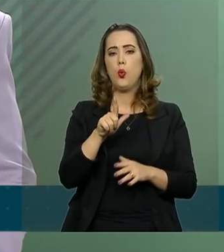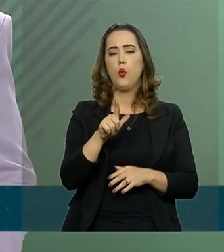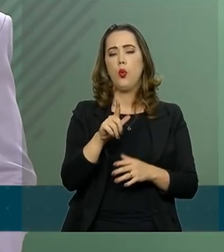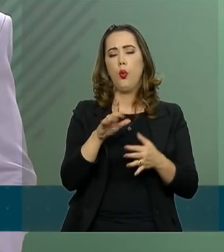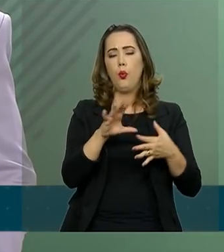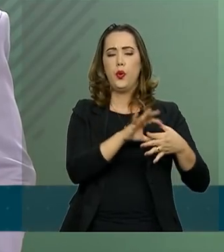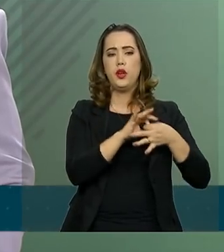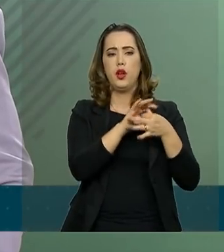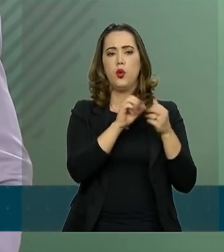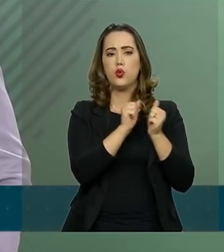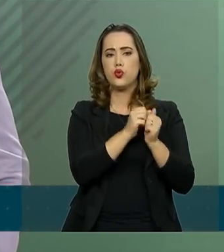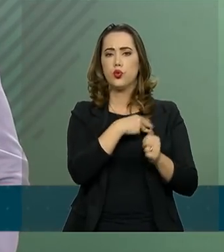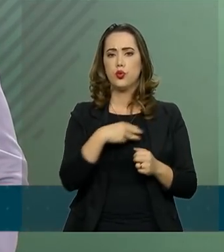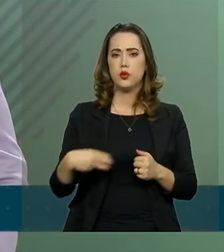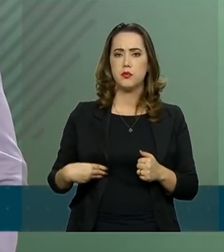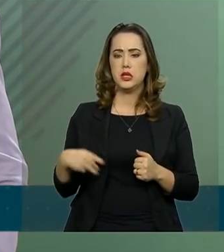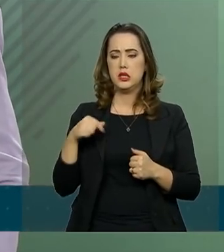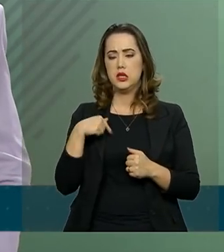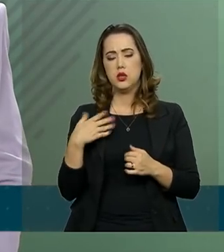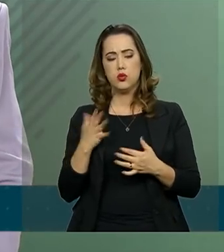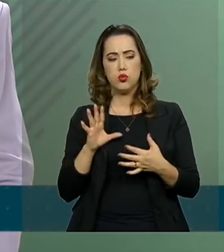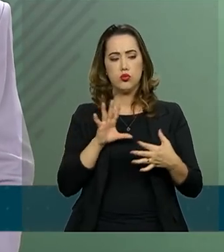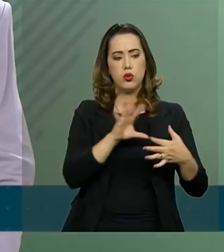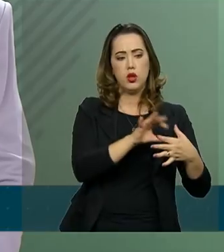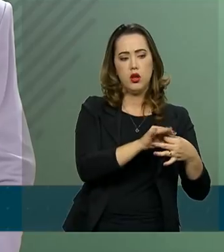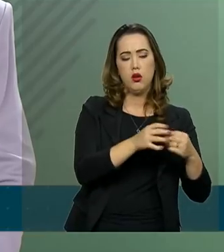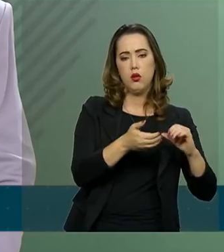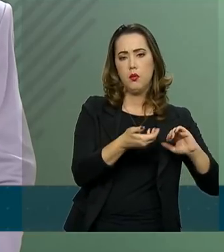ministros e dos seus ministros para com o presidente da casa.